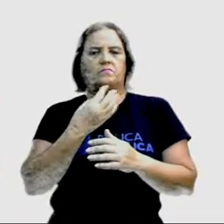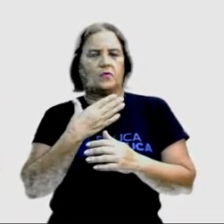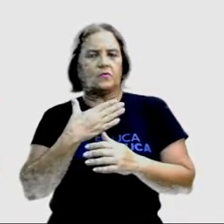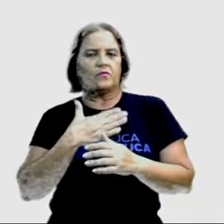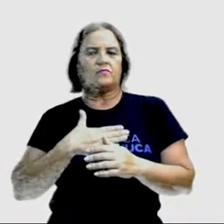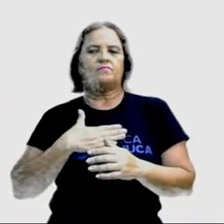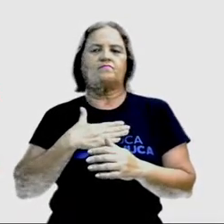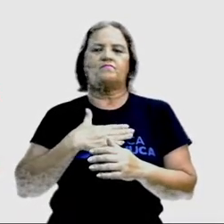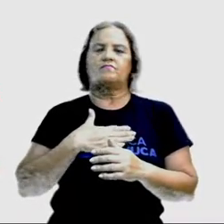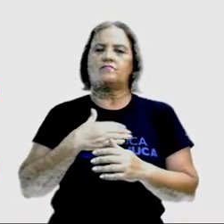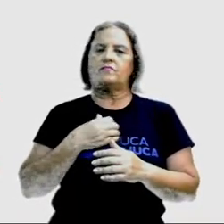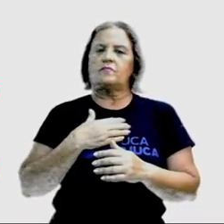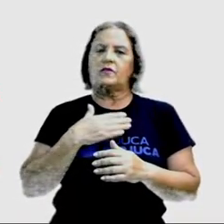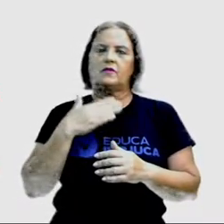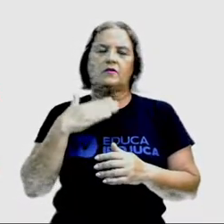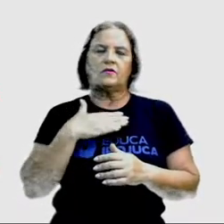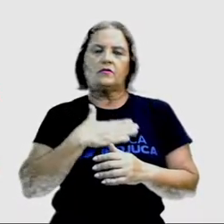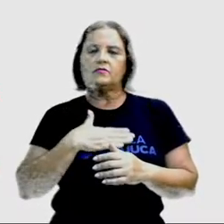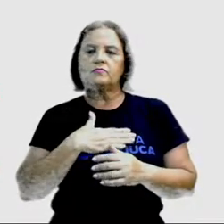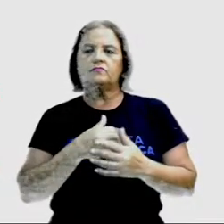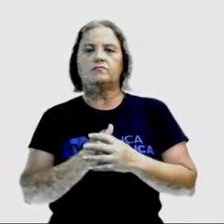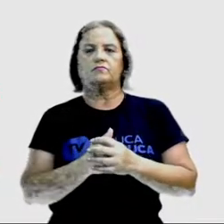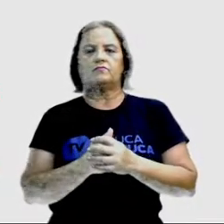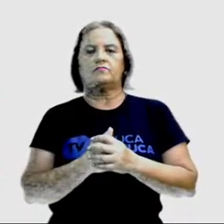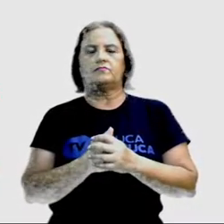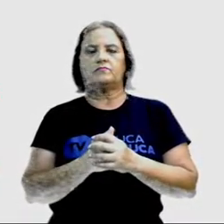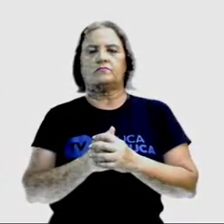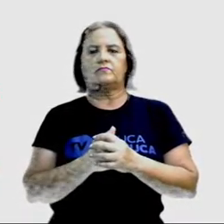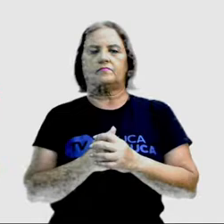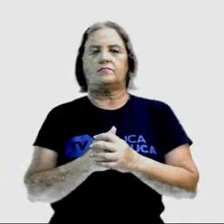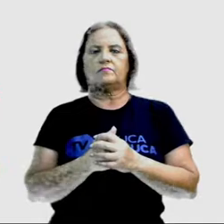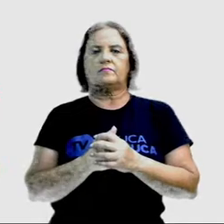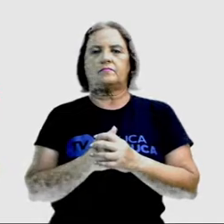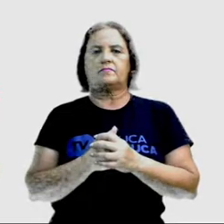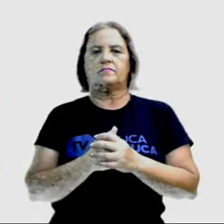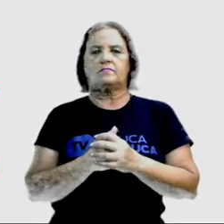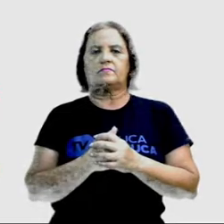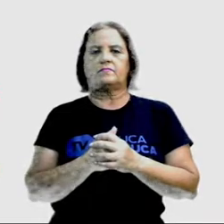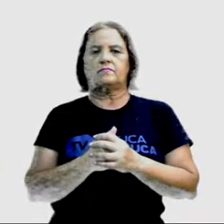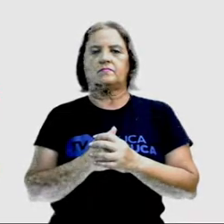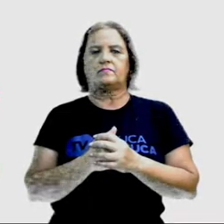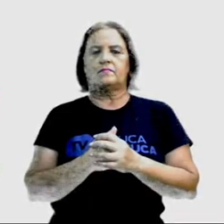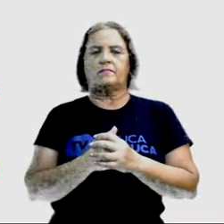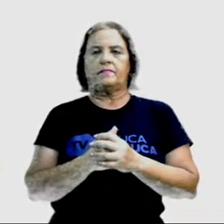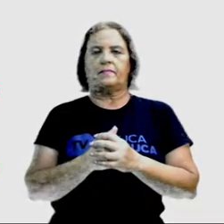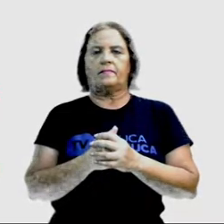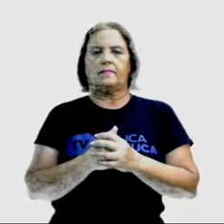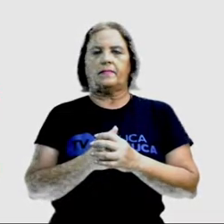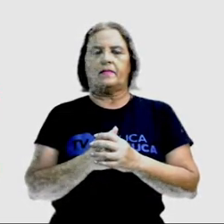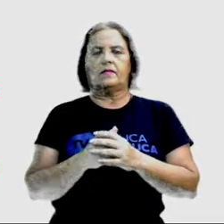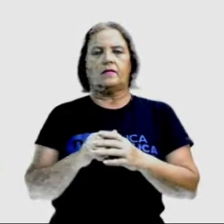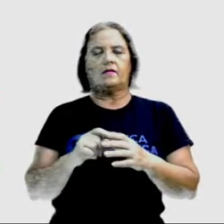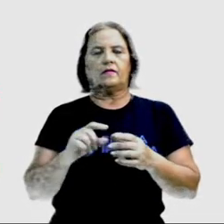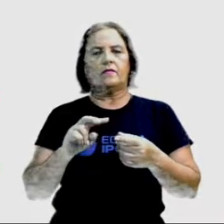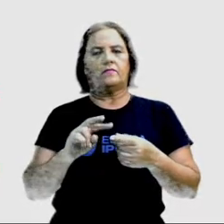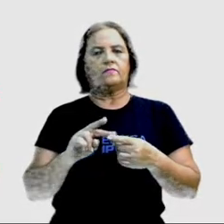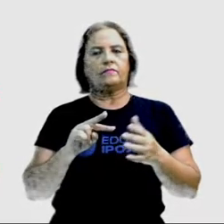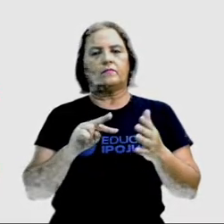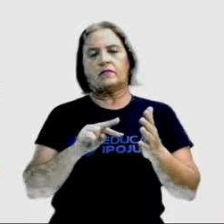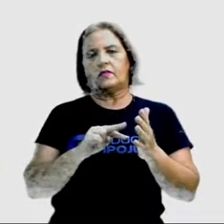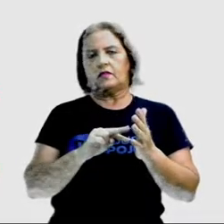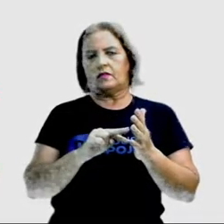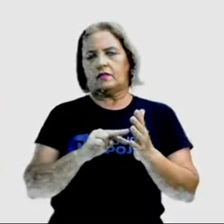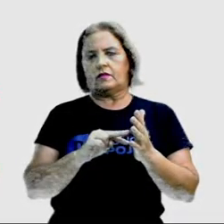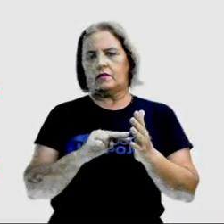seja, o